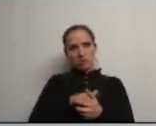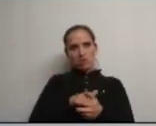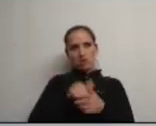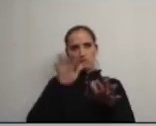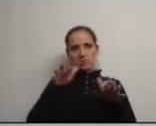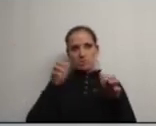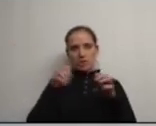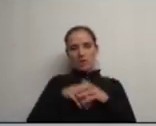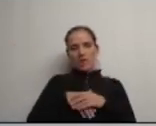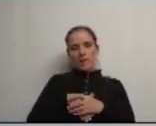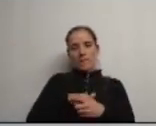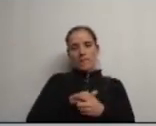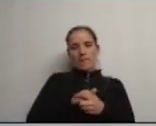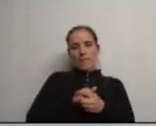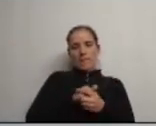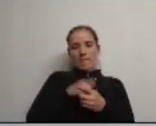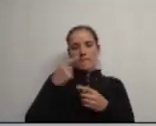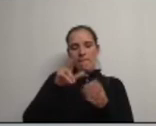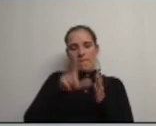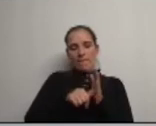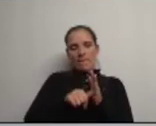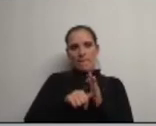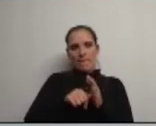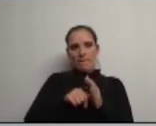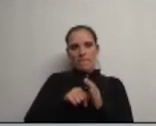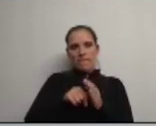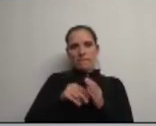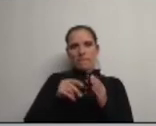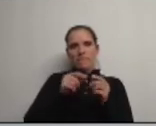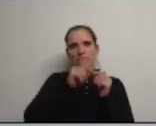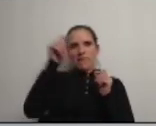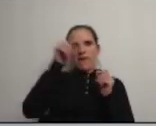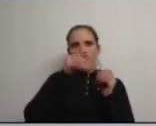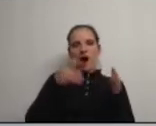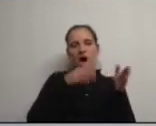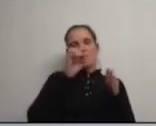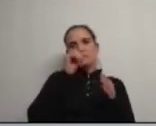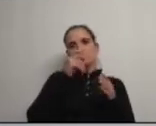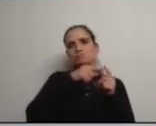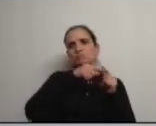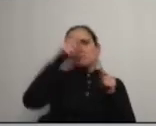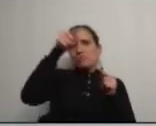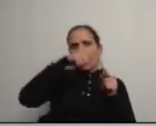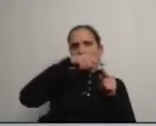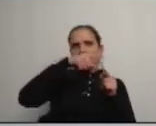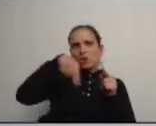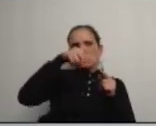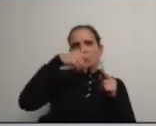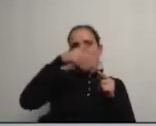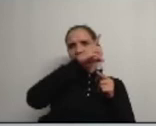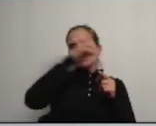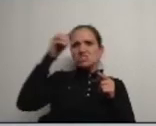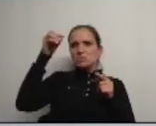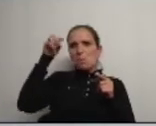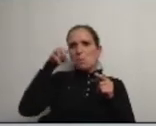Assembleia Municipal que há um projeto para ligação do Casarão à rotina de MacNodels penso eu por volta que vai custar cerca de 600